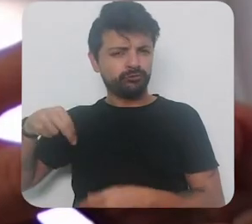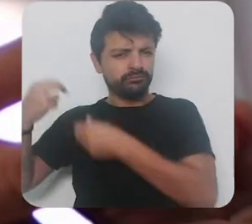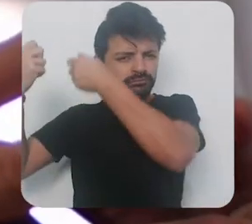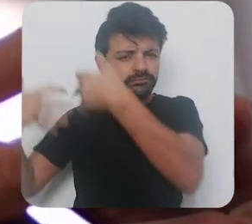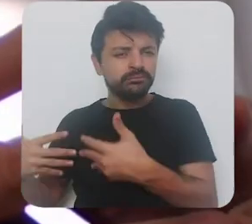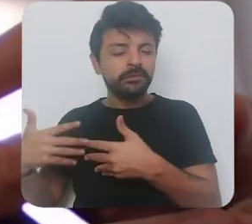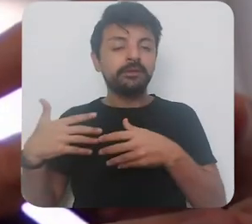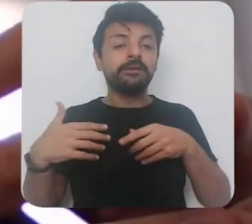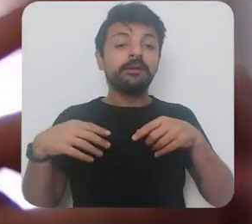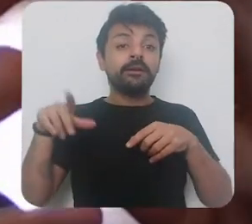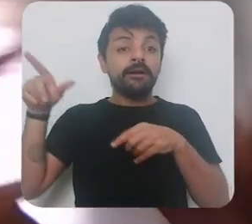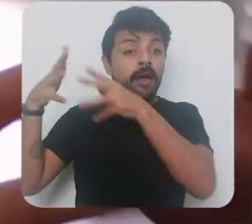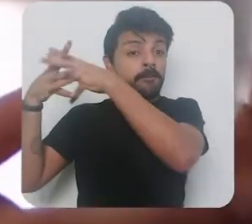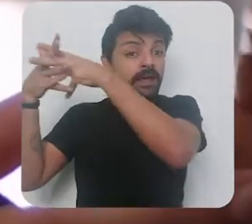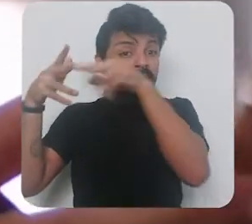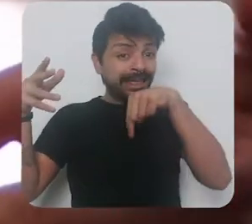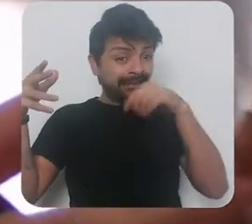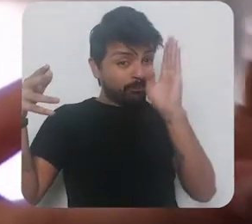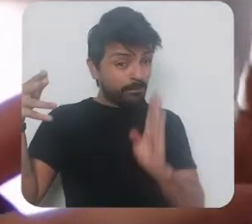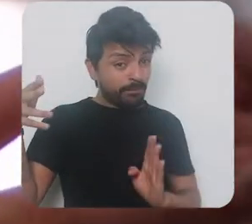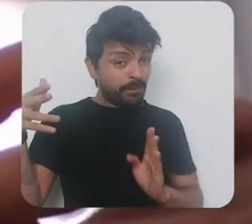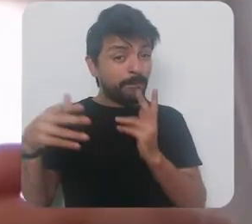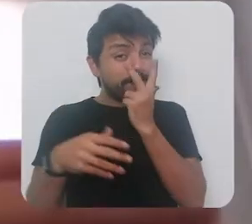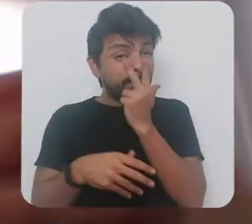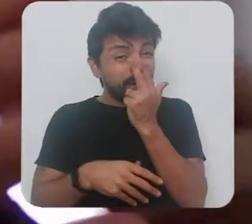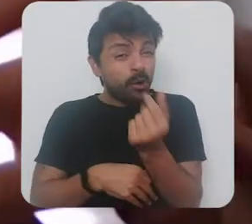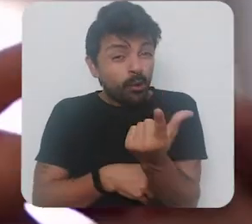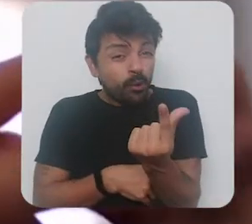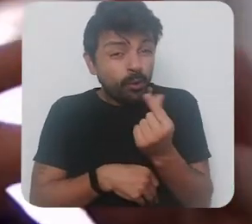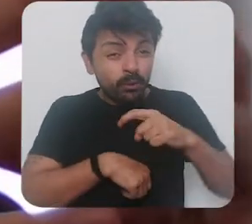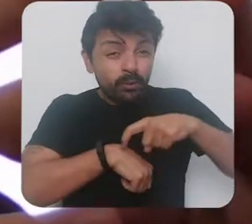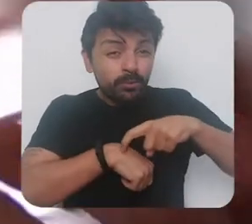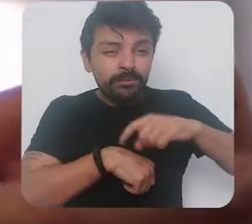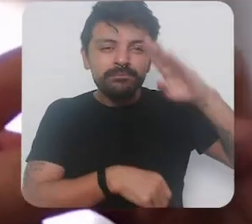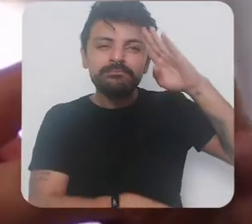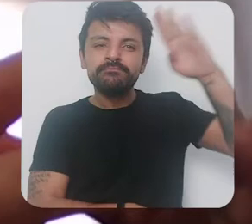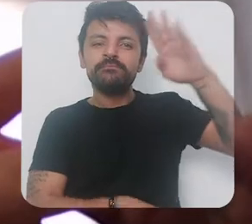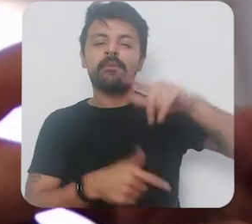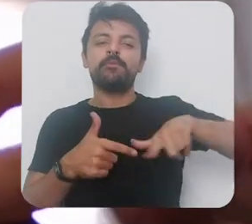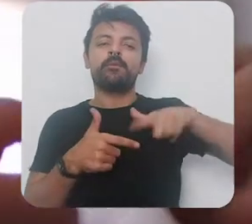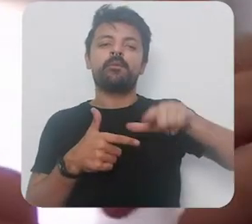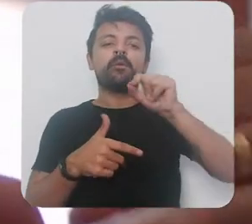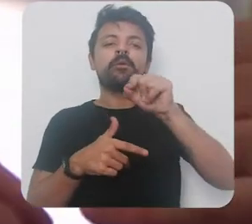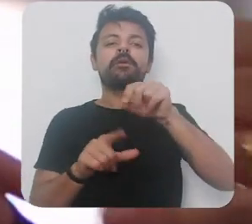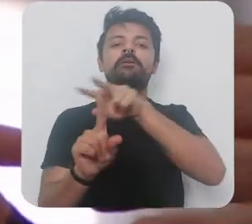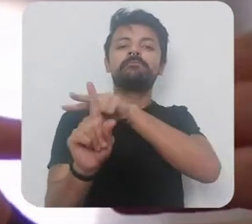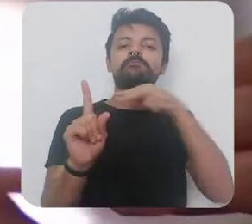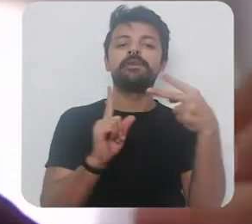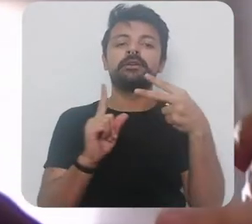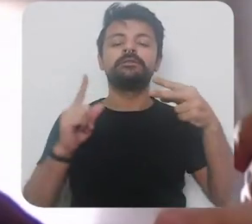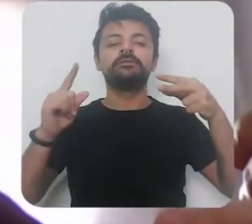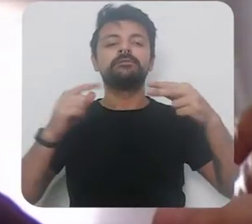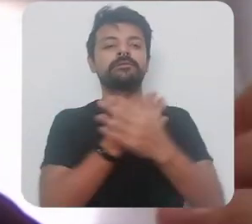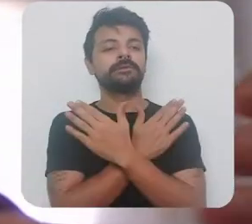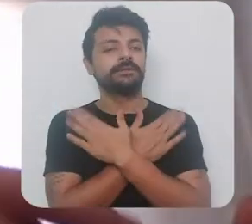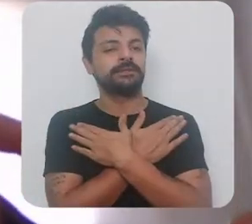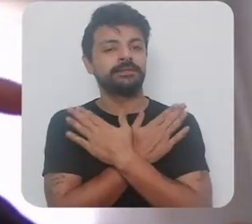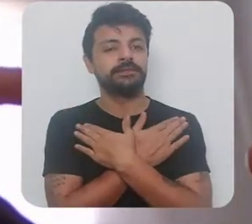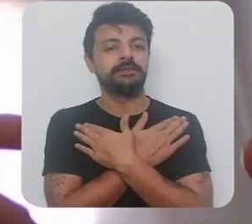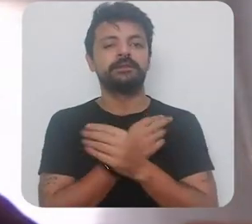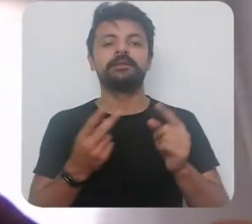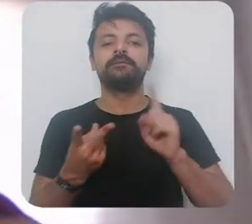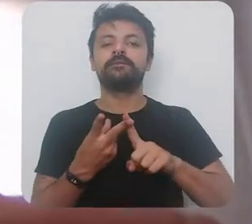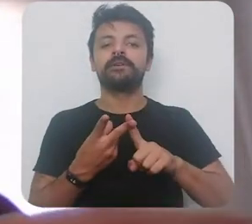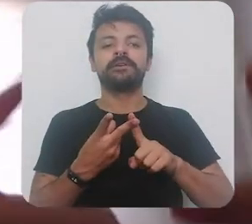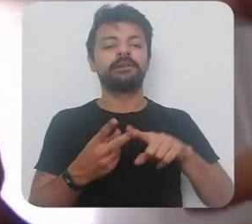Brasil acho que pelo menos no curto prazo o principal problema é essa perspectiva de desemprego